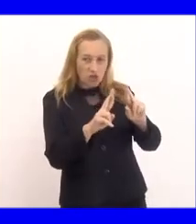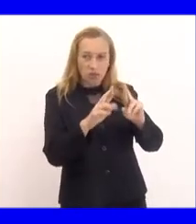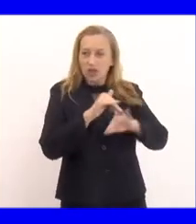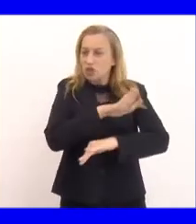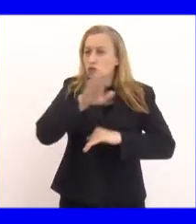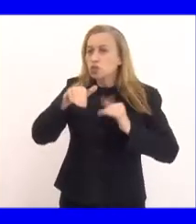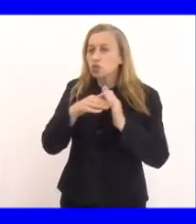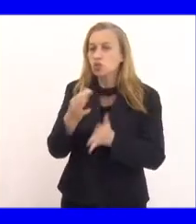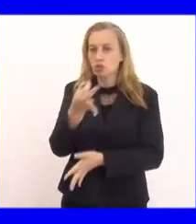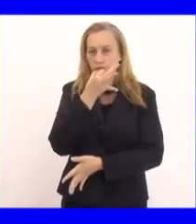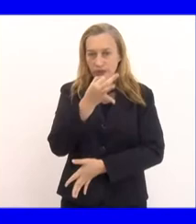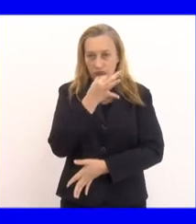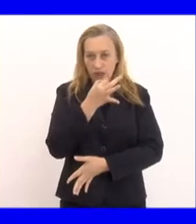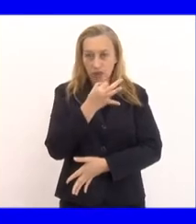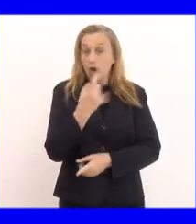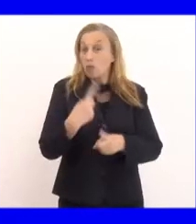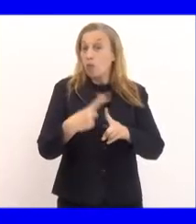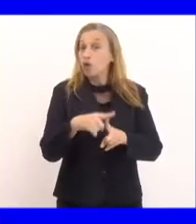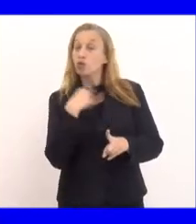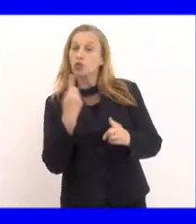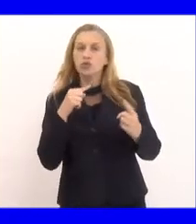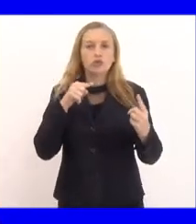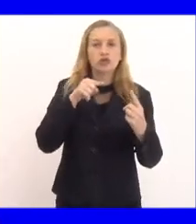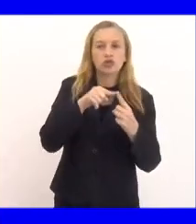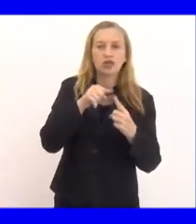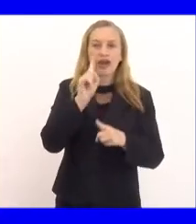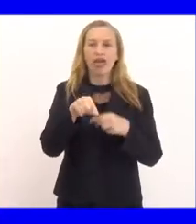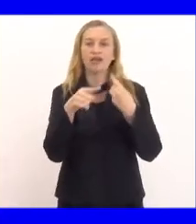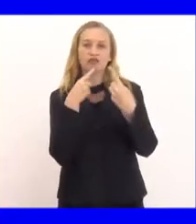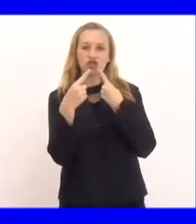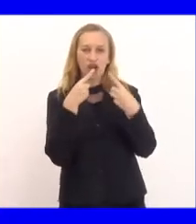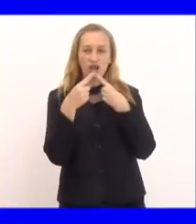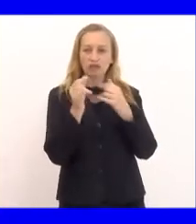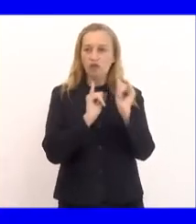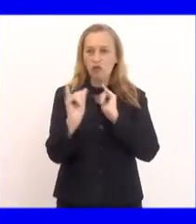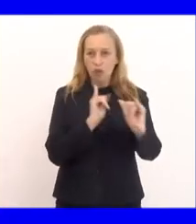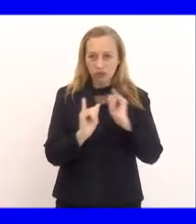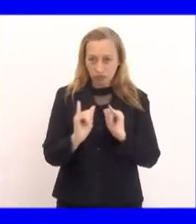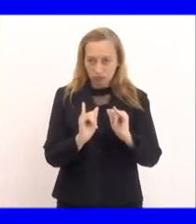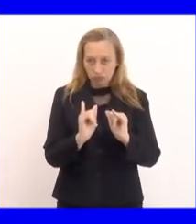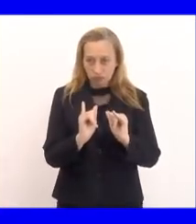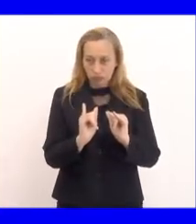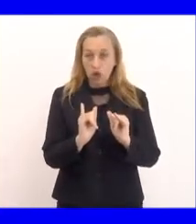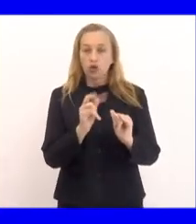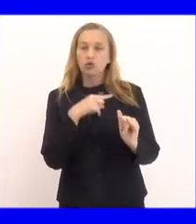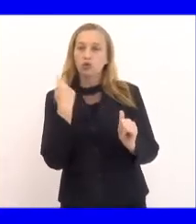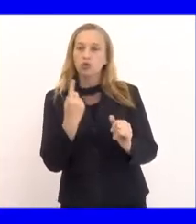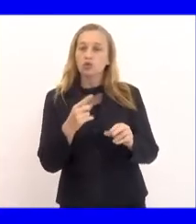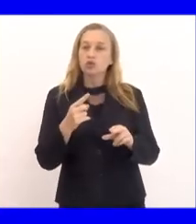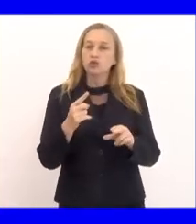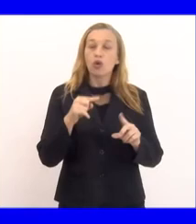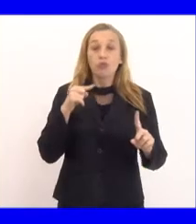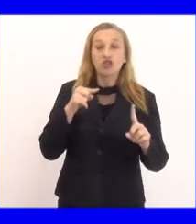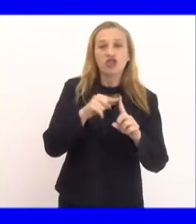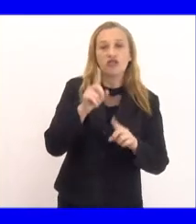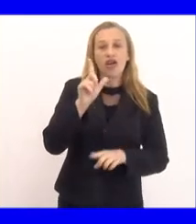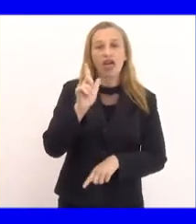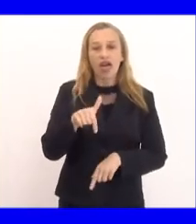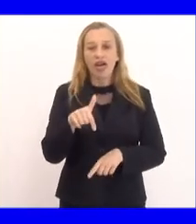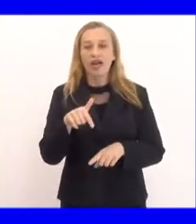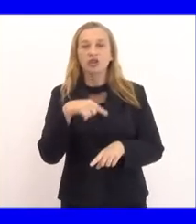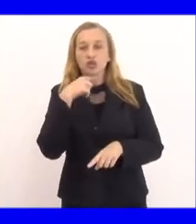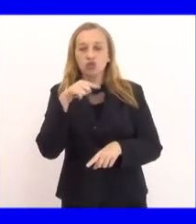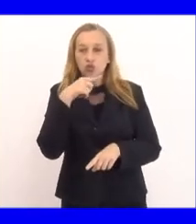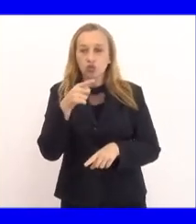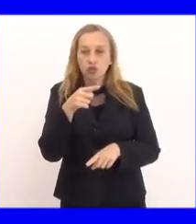todas as opiniões, porque o nosso objetivo aqui é o diálogo, né? É a informação. Nosso objetivo é tirar dúvidas e